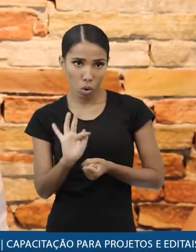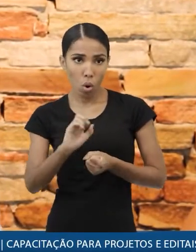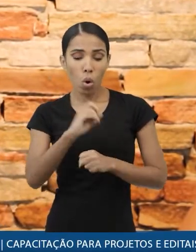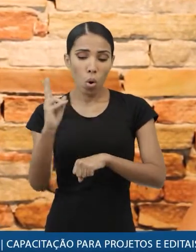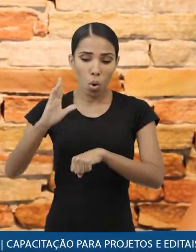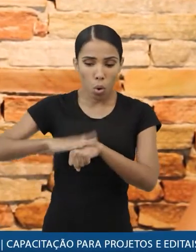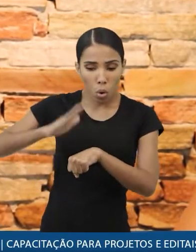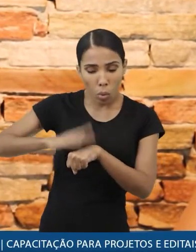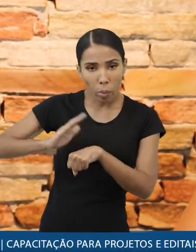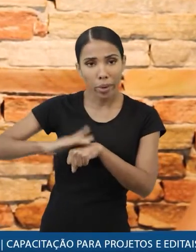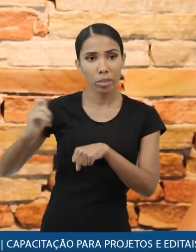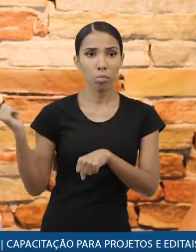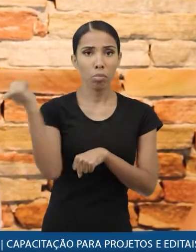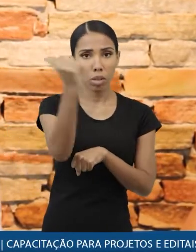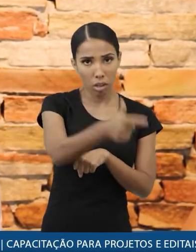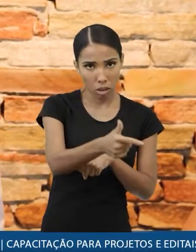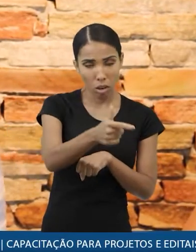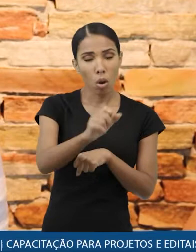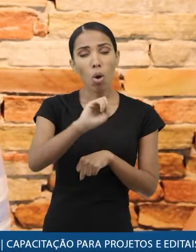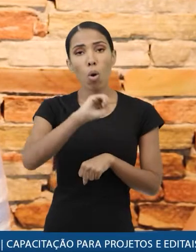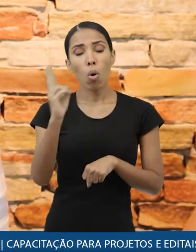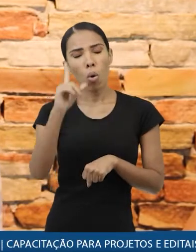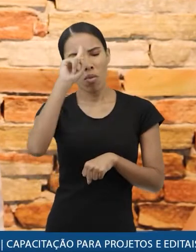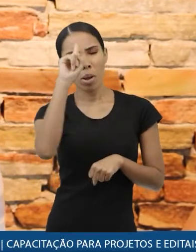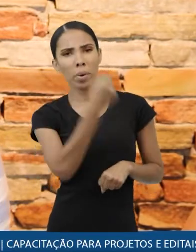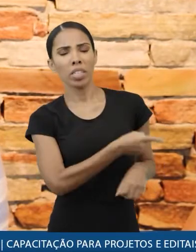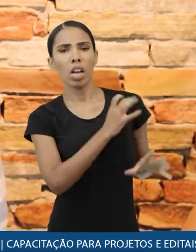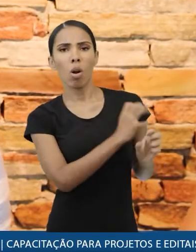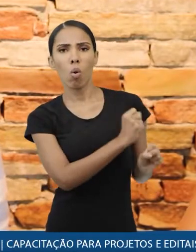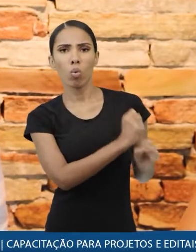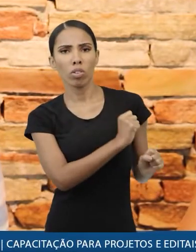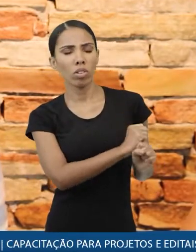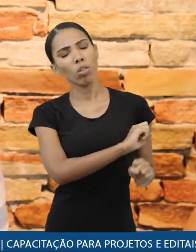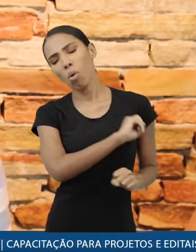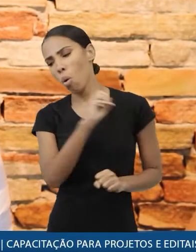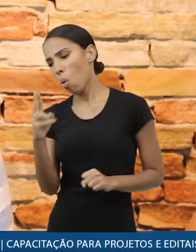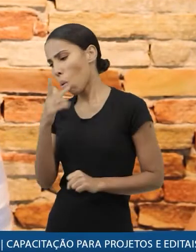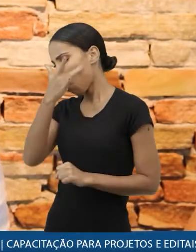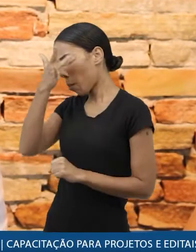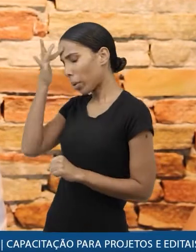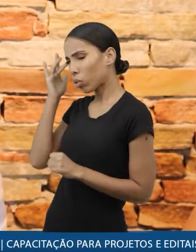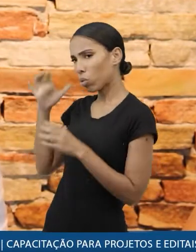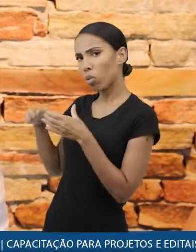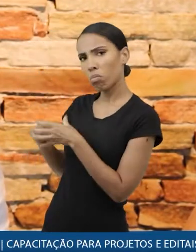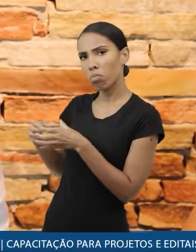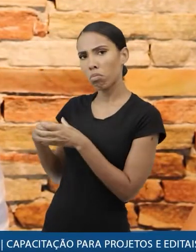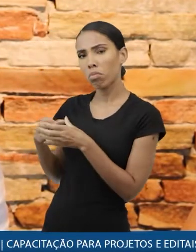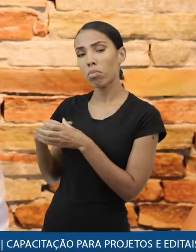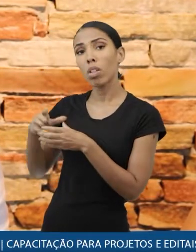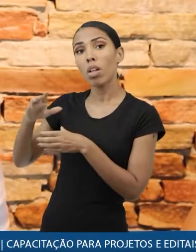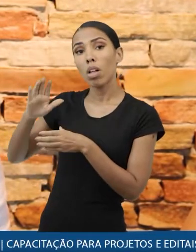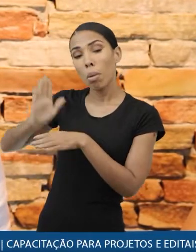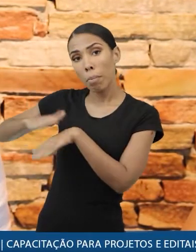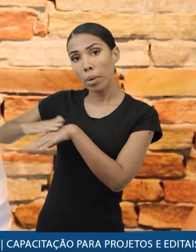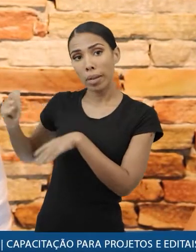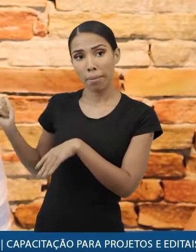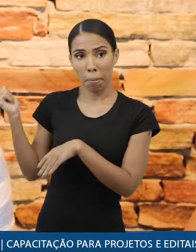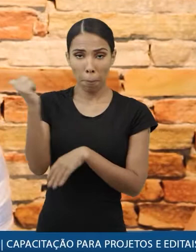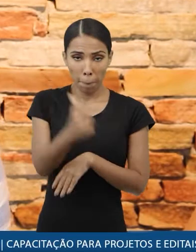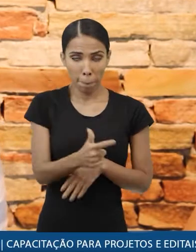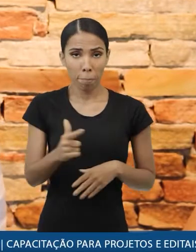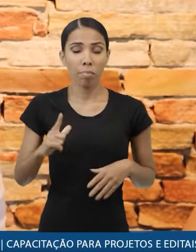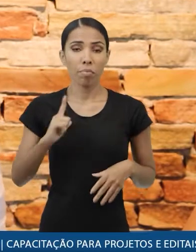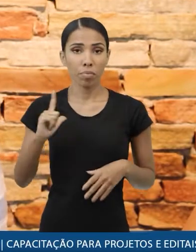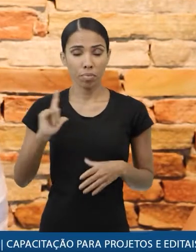ou ele mesmo vai operar o pagamento ou vai demandar para um contador ou outra pessoa da equipe para que ela possa operar esse pagamento